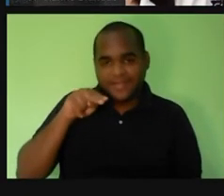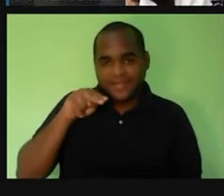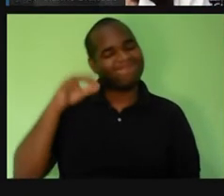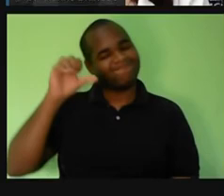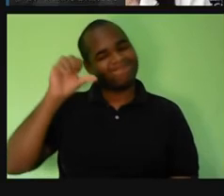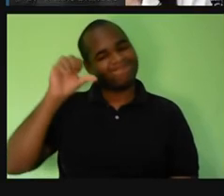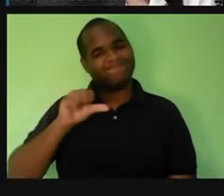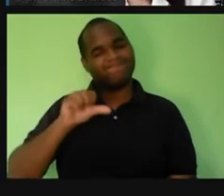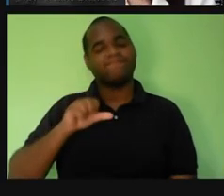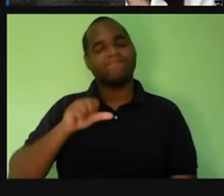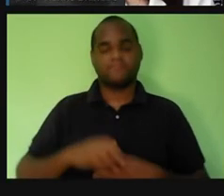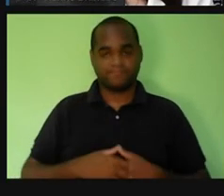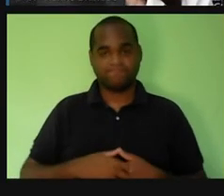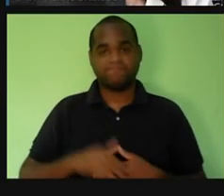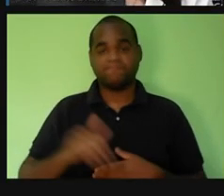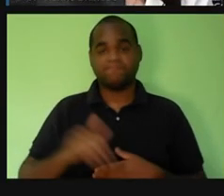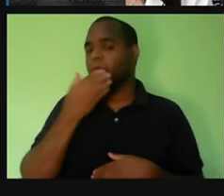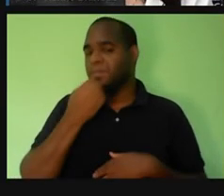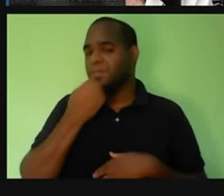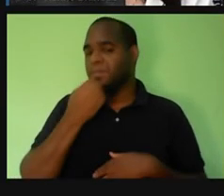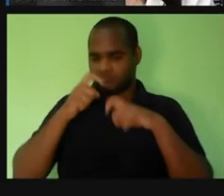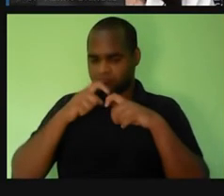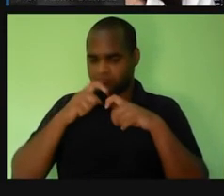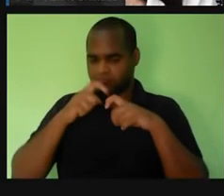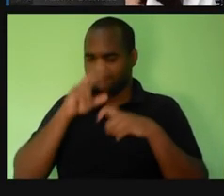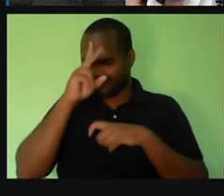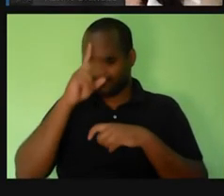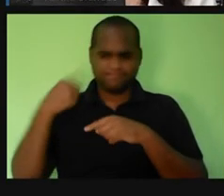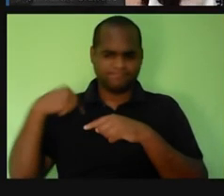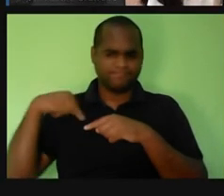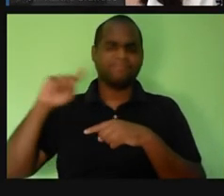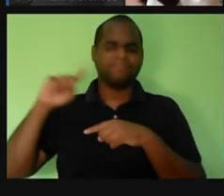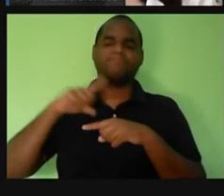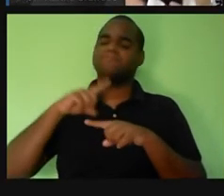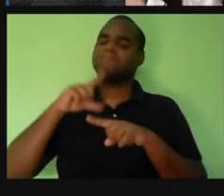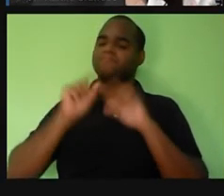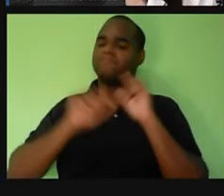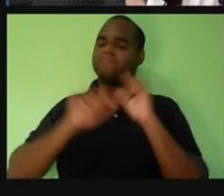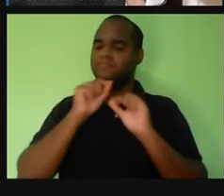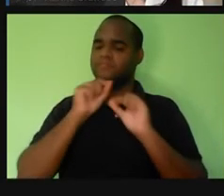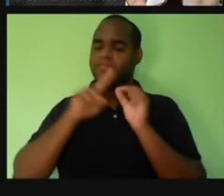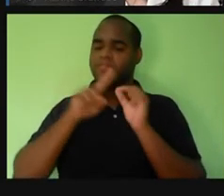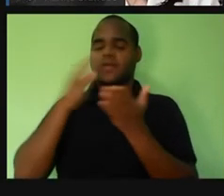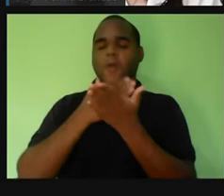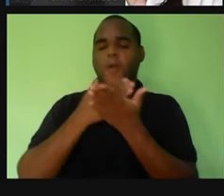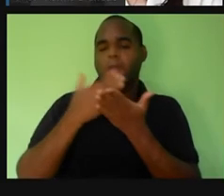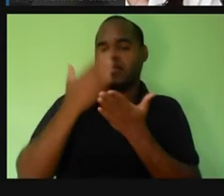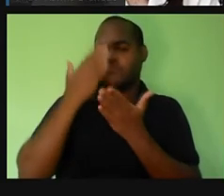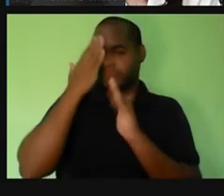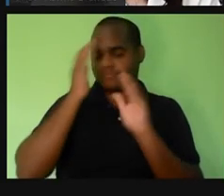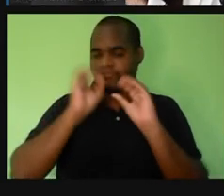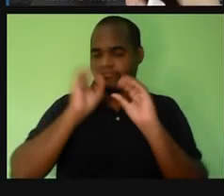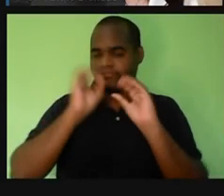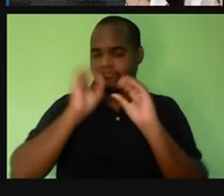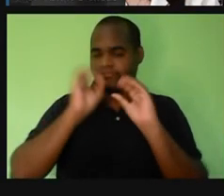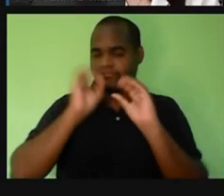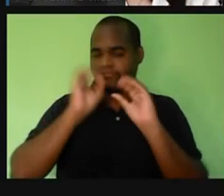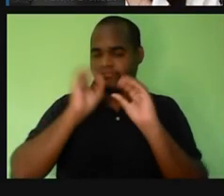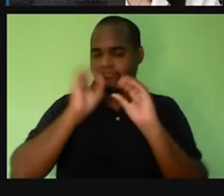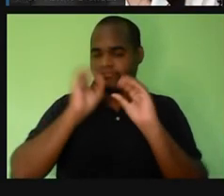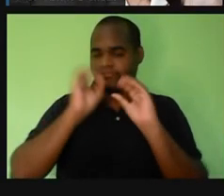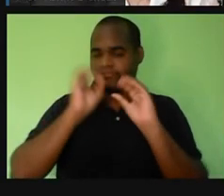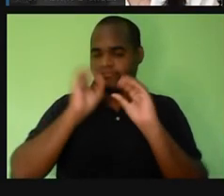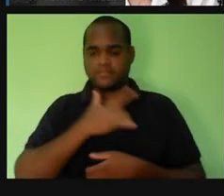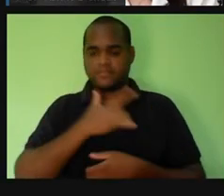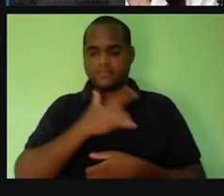médico e sanitarista que a gente começa a entender um pouquinho mais o quanto a saúde, o quanto essa